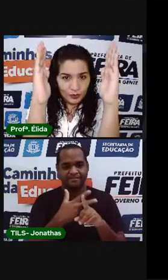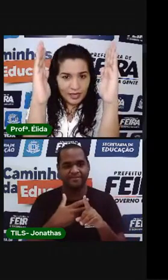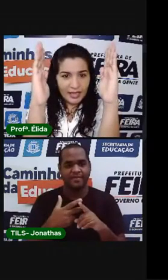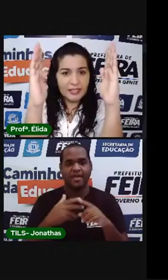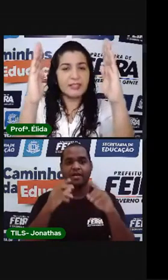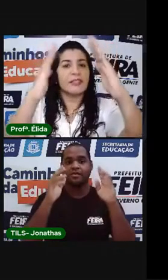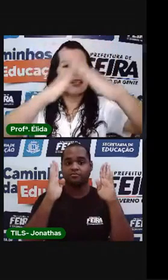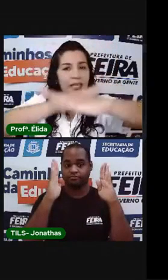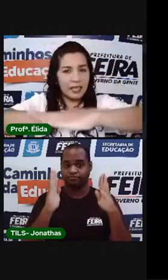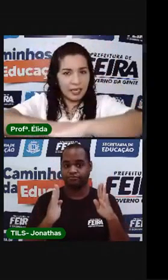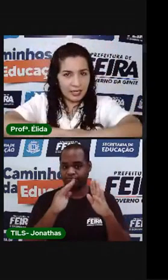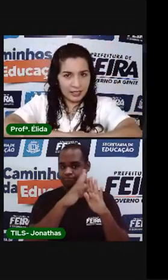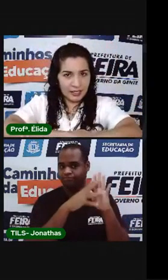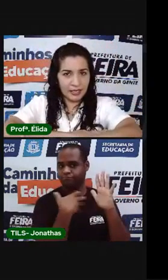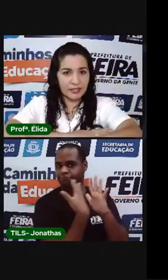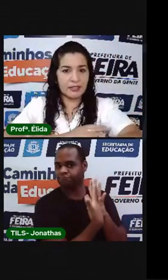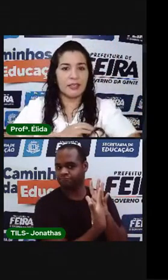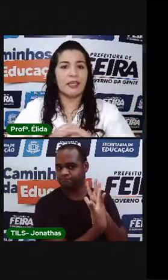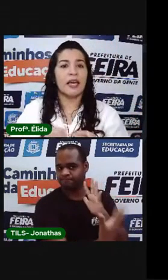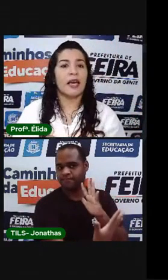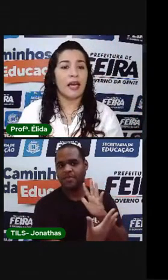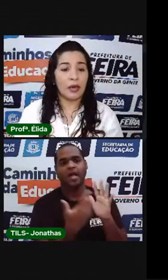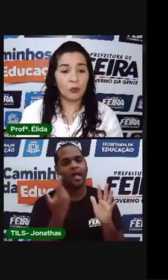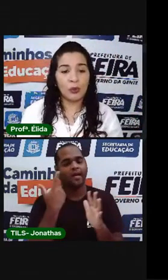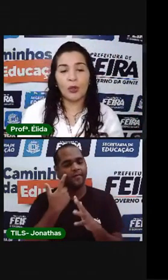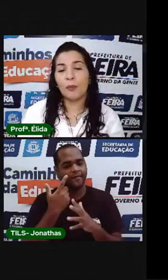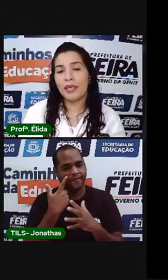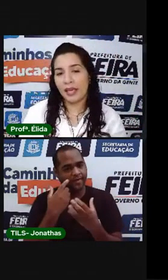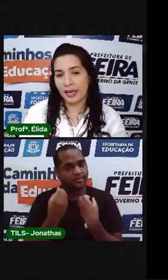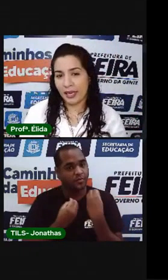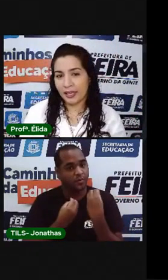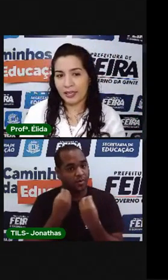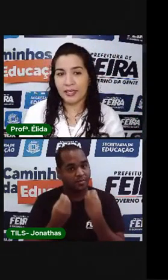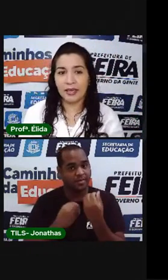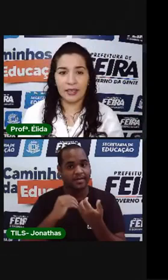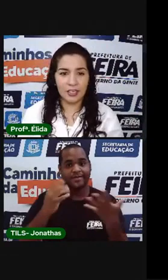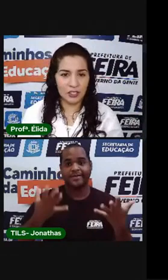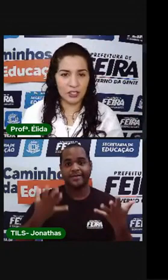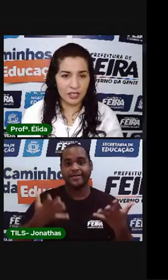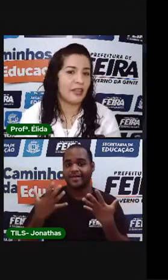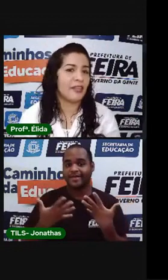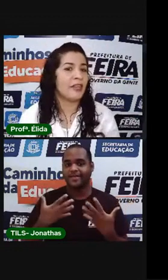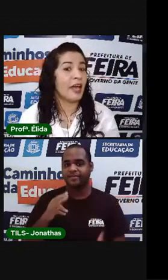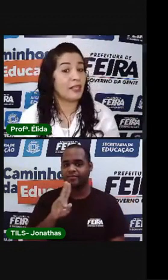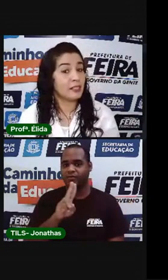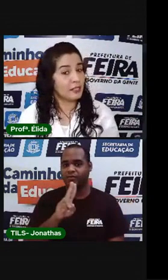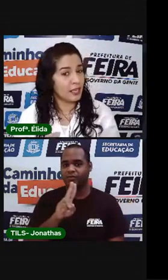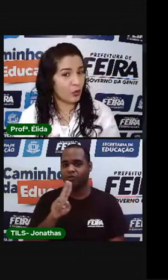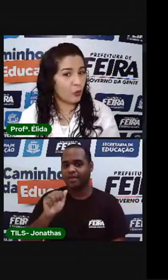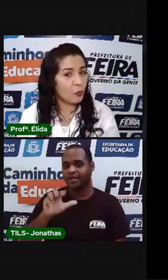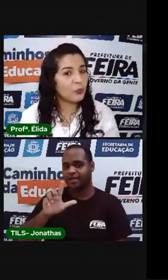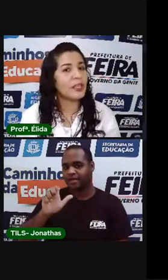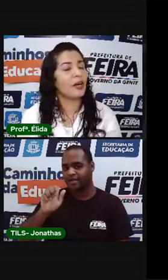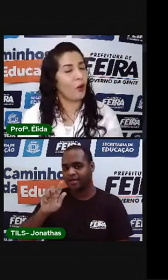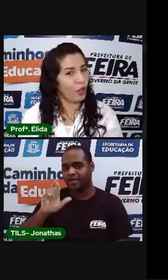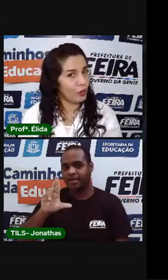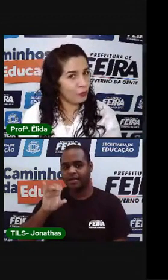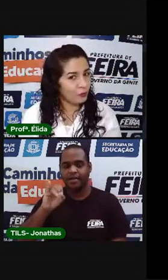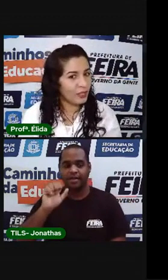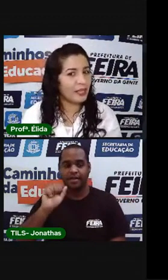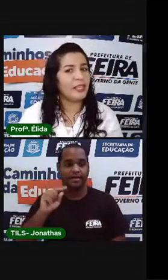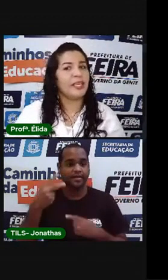Colunas e linhas. O nome alegria está na segunda